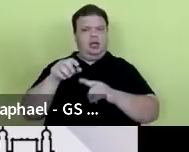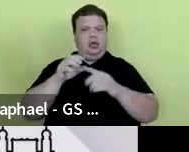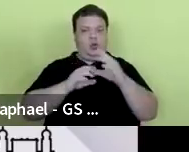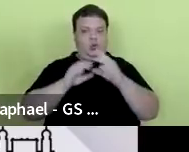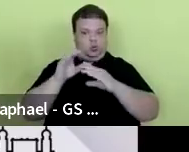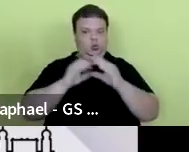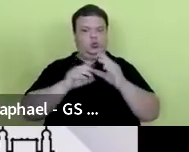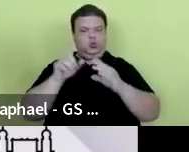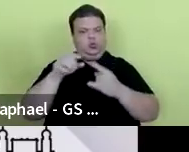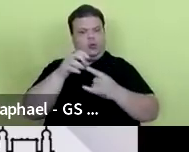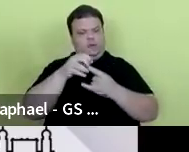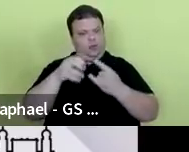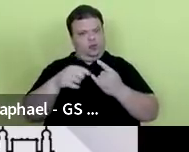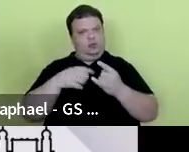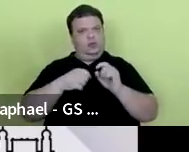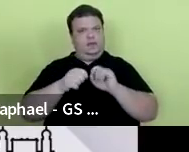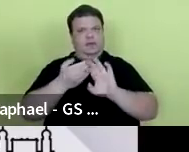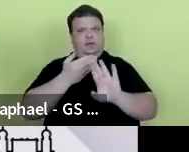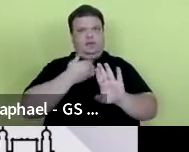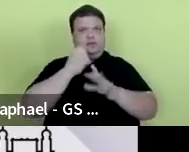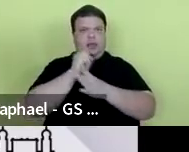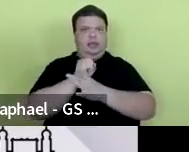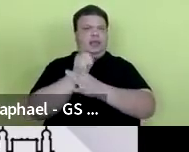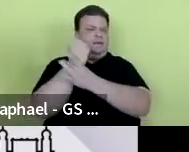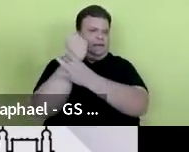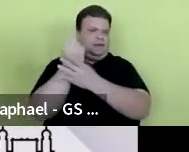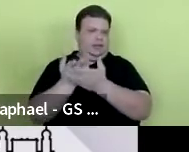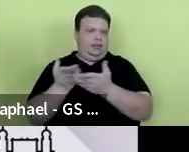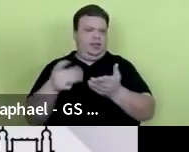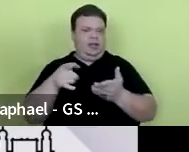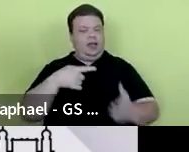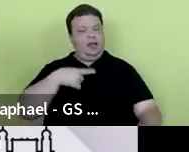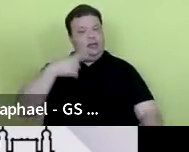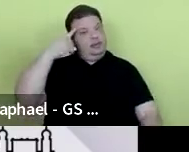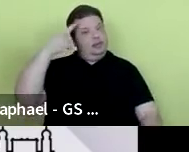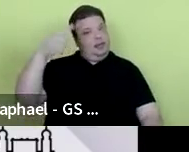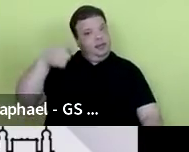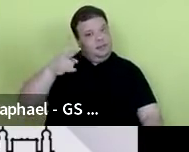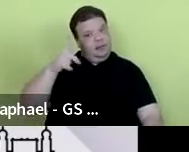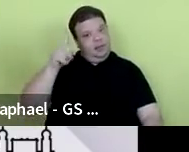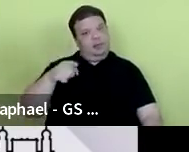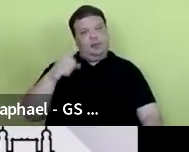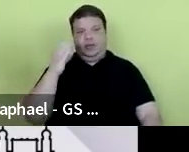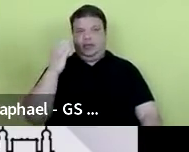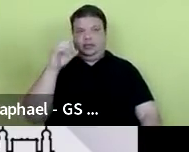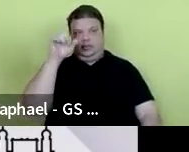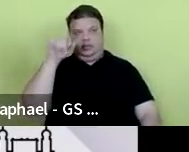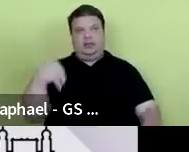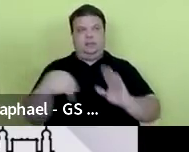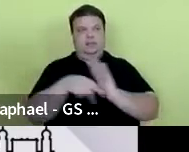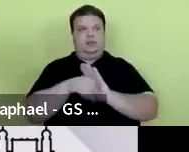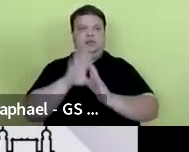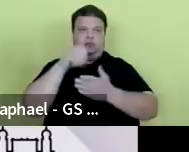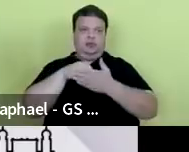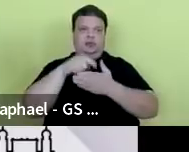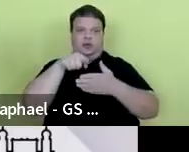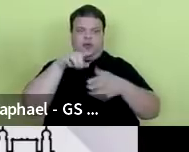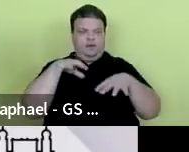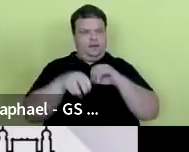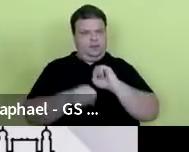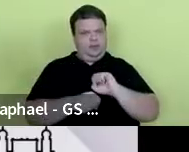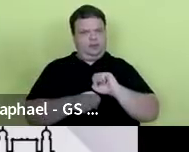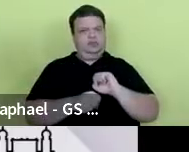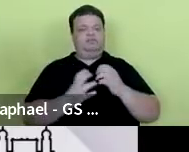preparei muito para defender um pouco essa ideia que está aí, a ciência como parte integrante da formação humana.